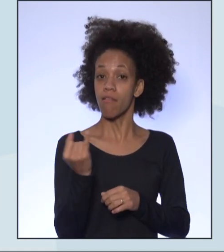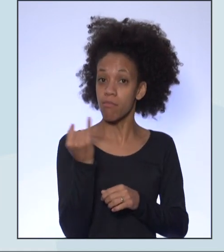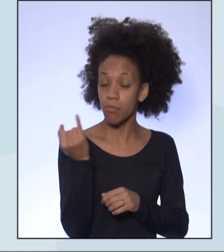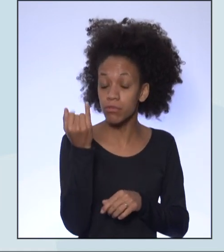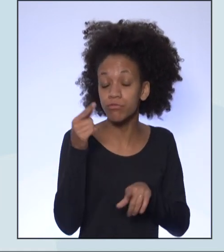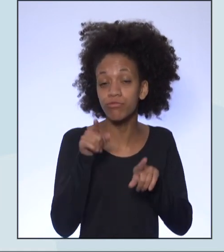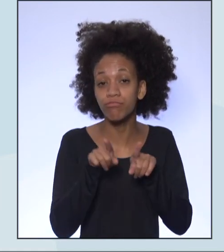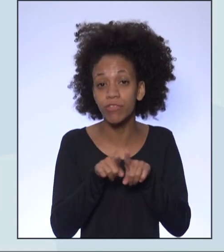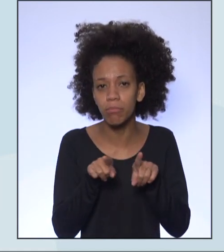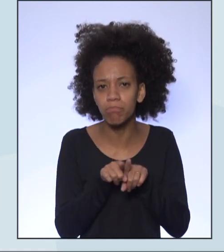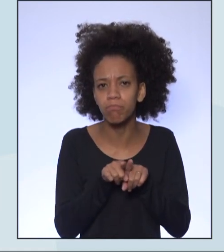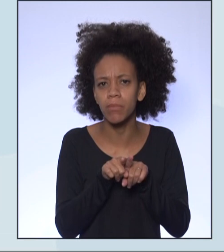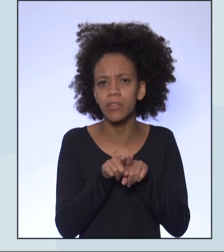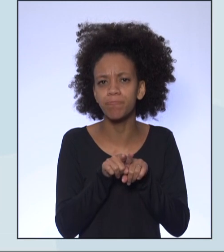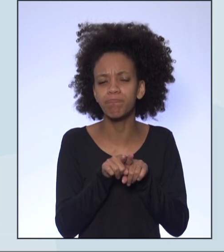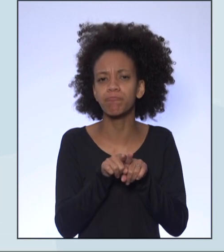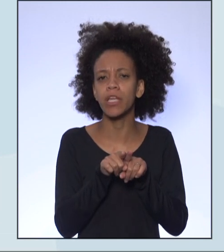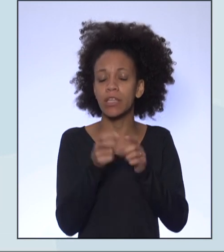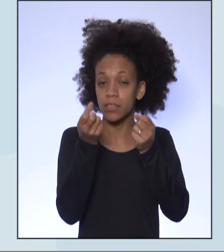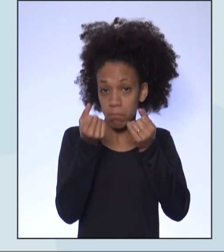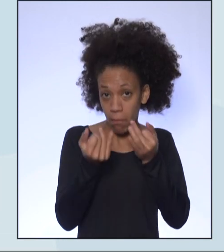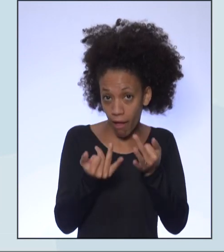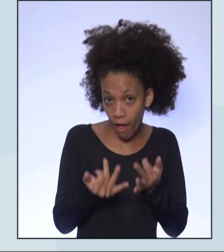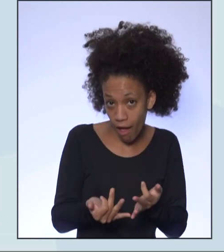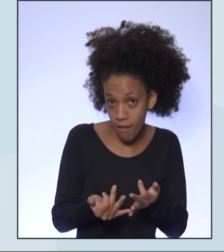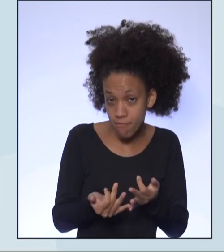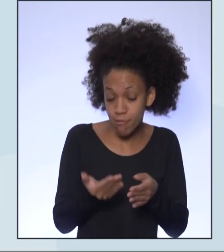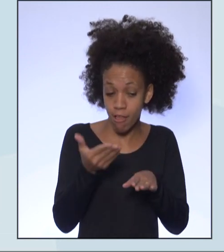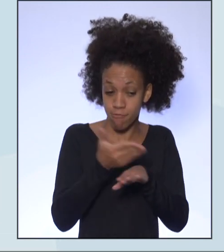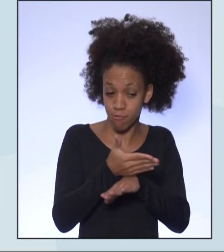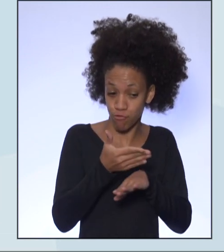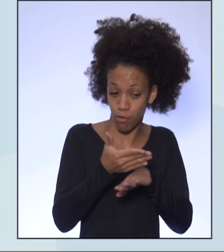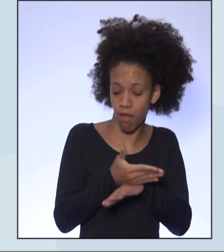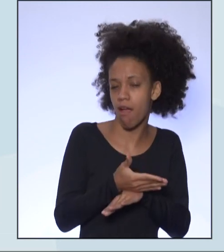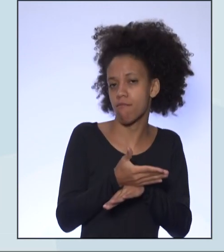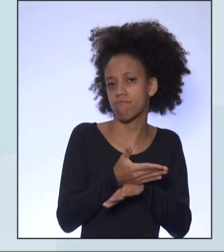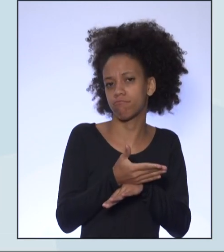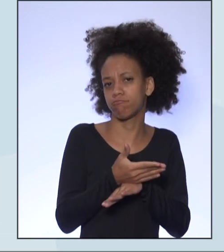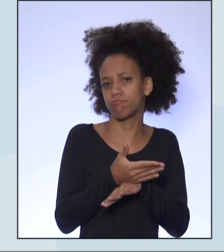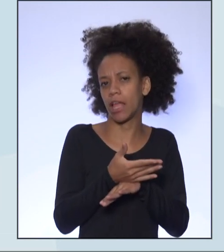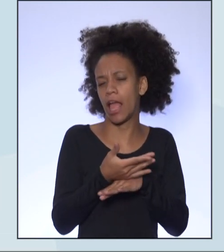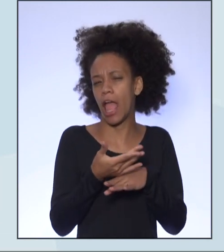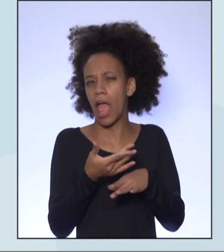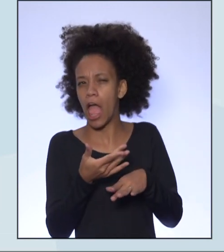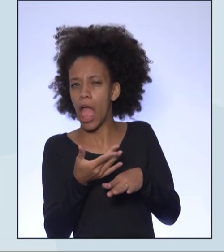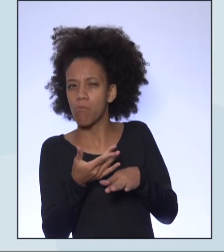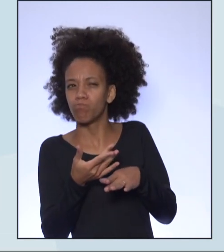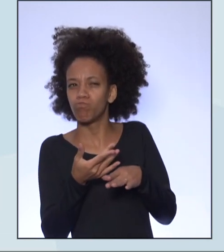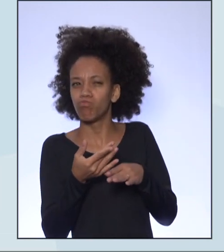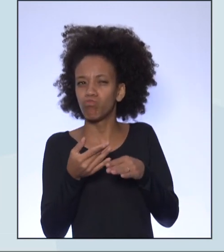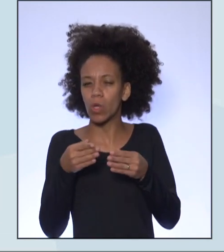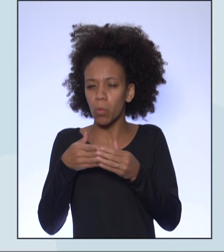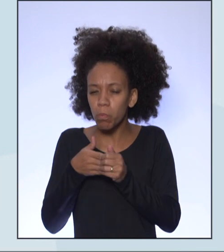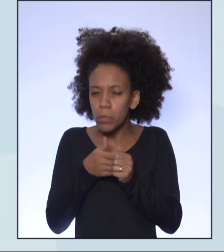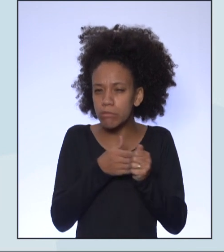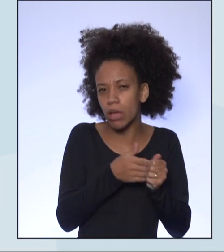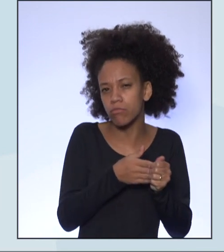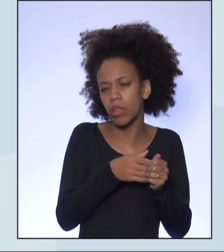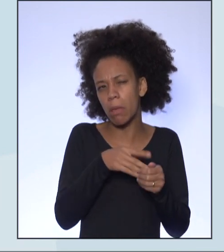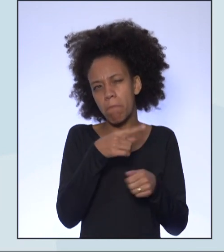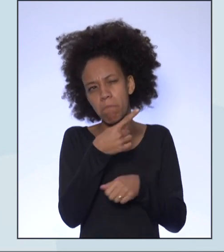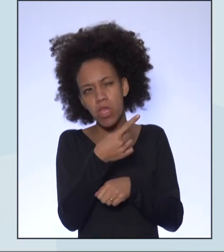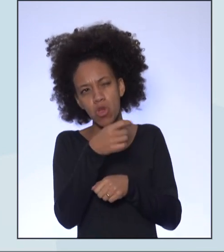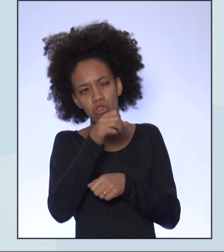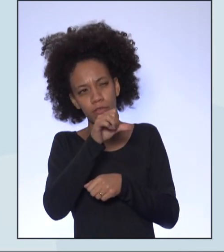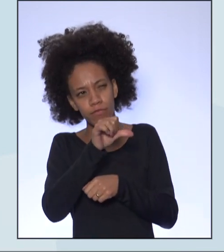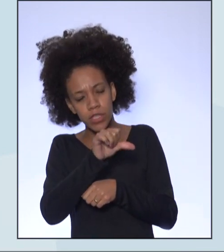ressaltar que essa chegada dos japoneses é consequência de uma assinatura, em 1906, de